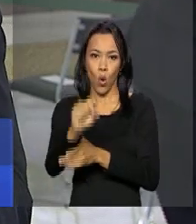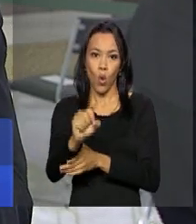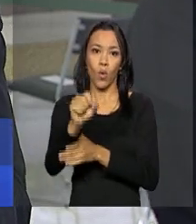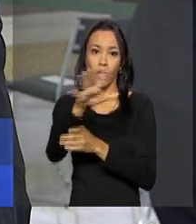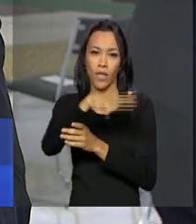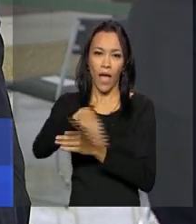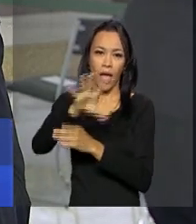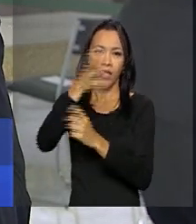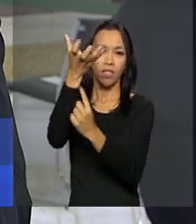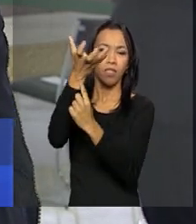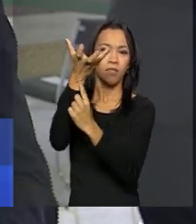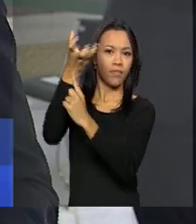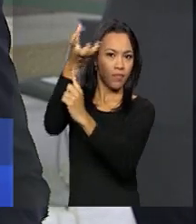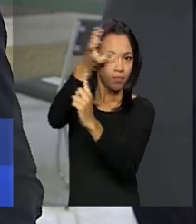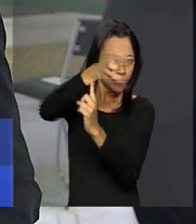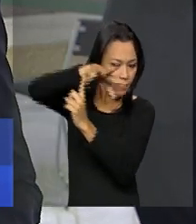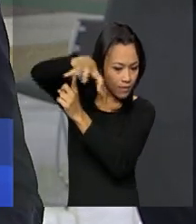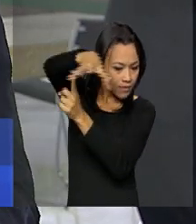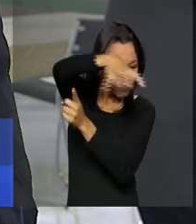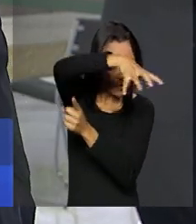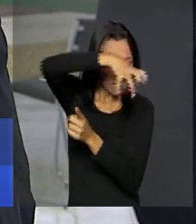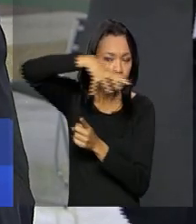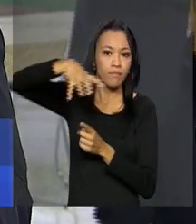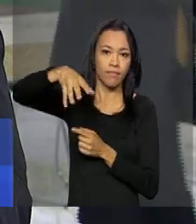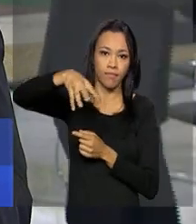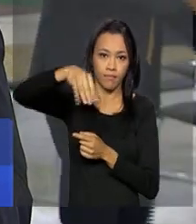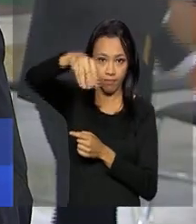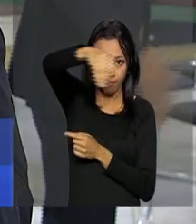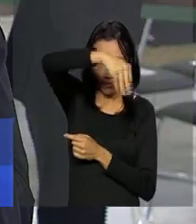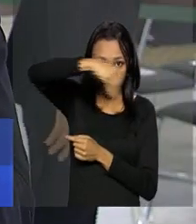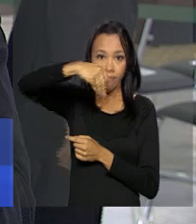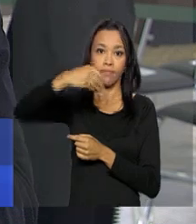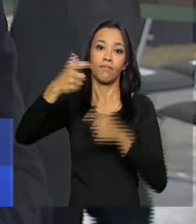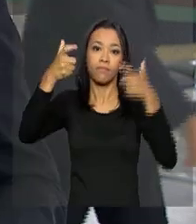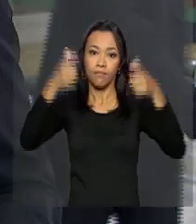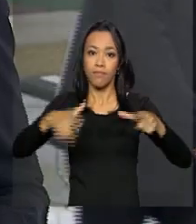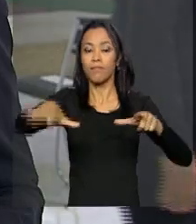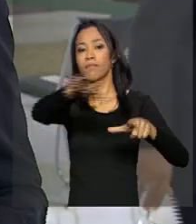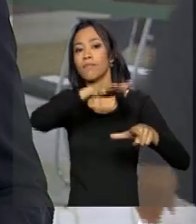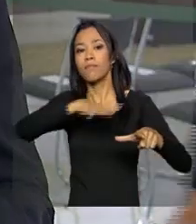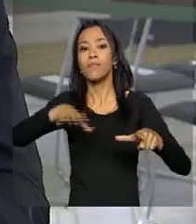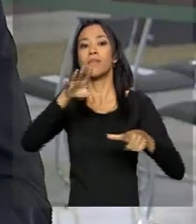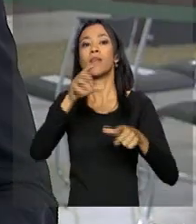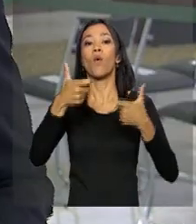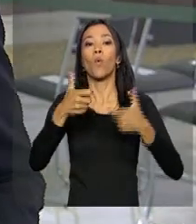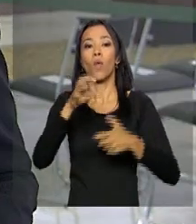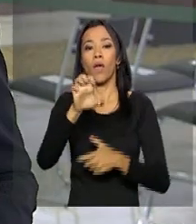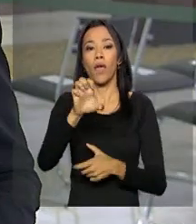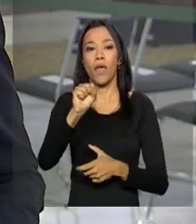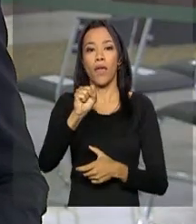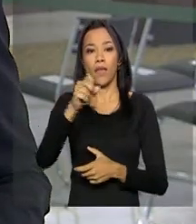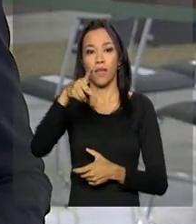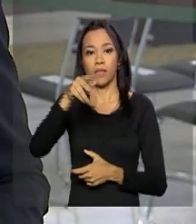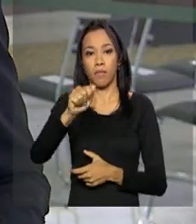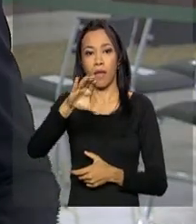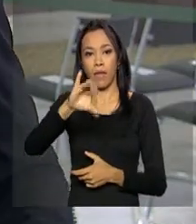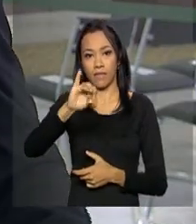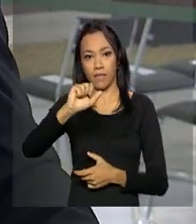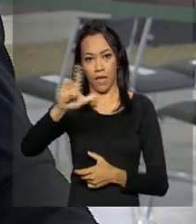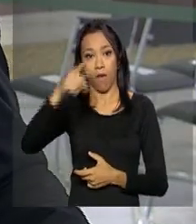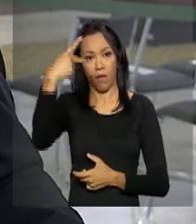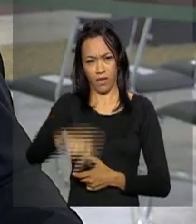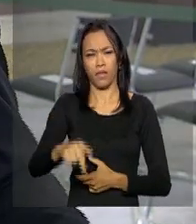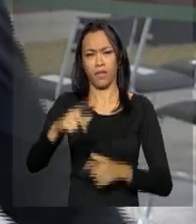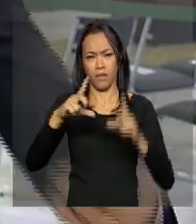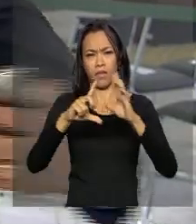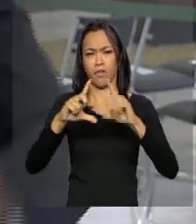de defesa e comunicações estratégicas do Centro de Operações Espaciais aqui mesmo em Brasília. Depois, a